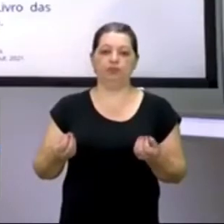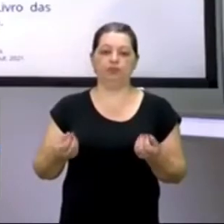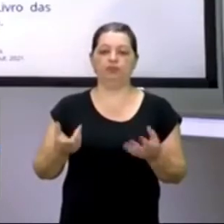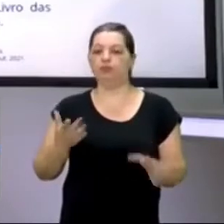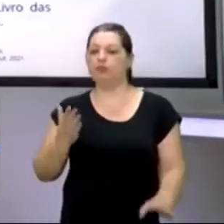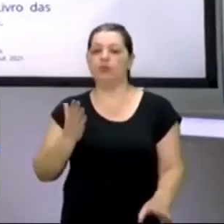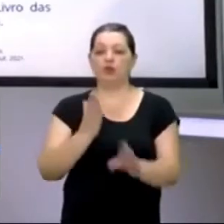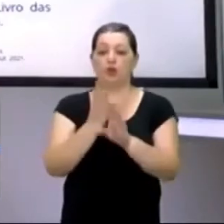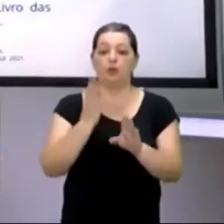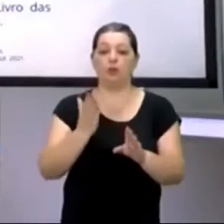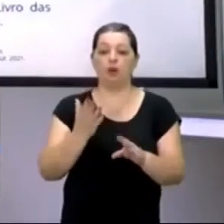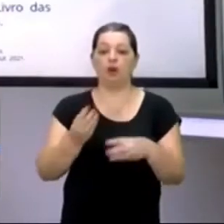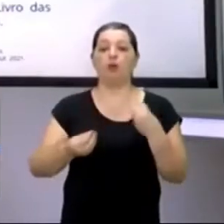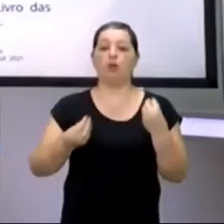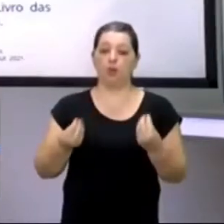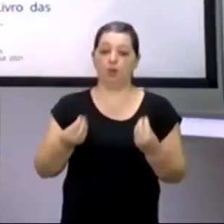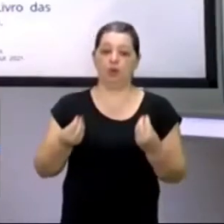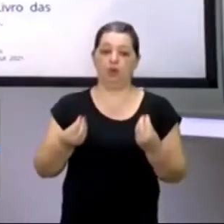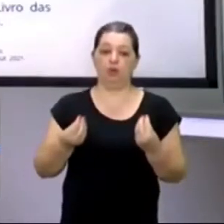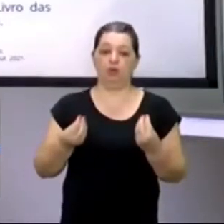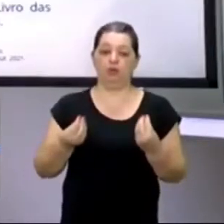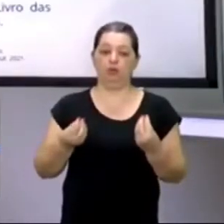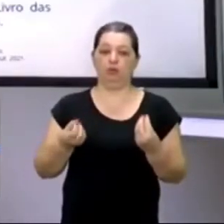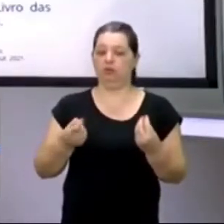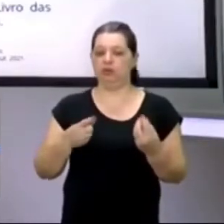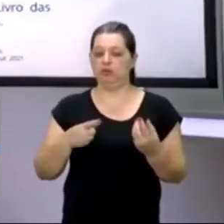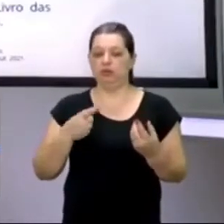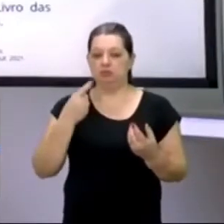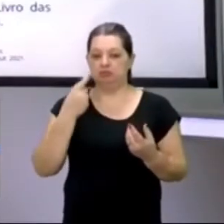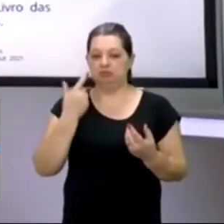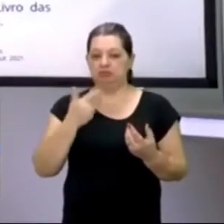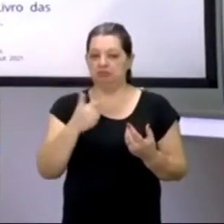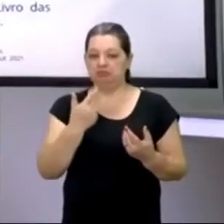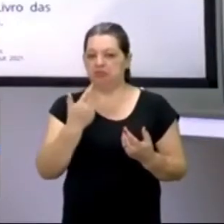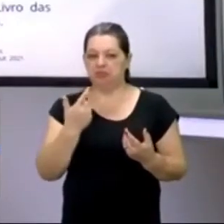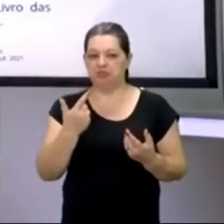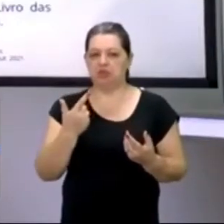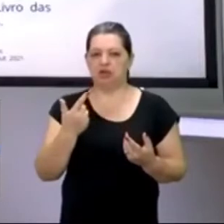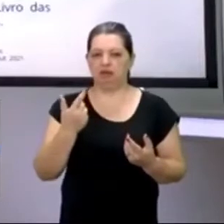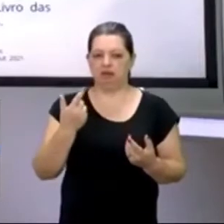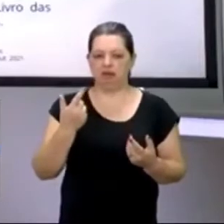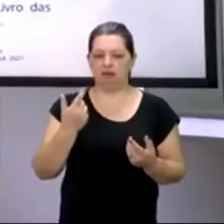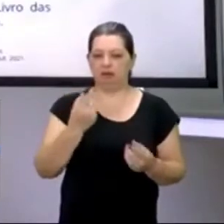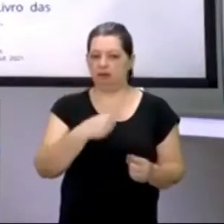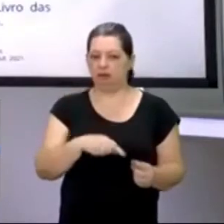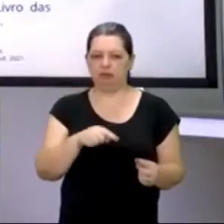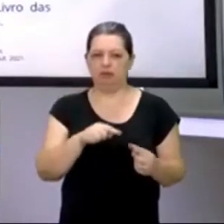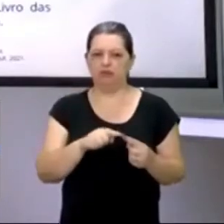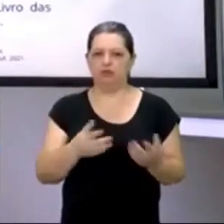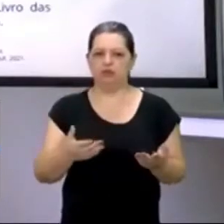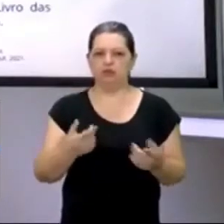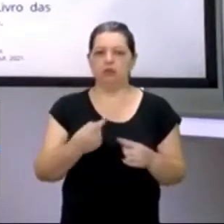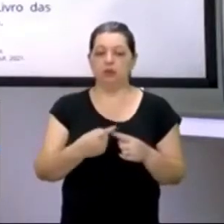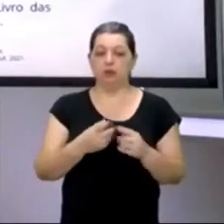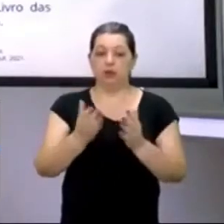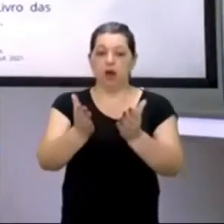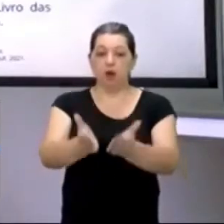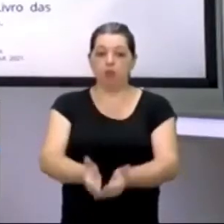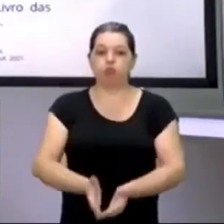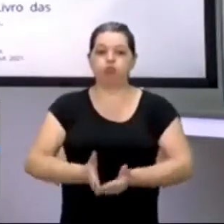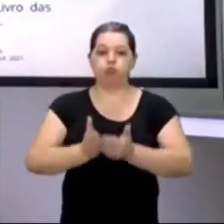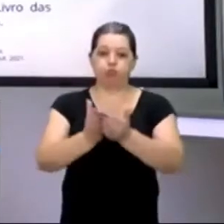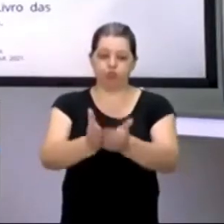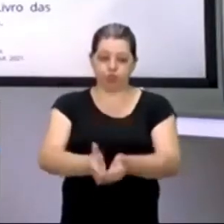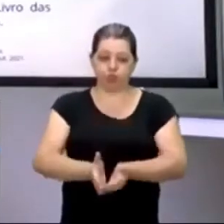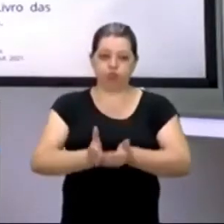descoberta acidental, sendo que Pedro Álvares Cabral num navio como este,